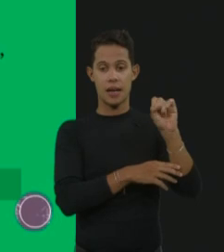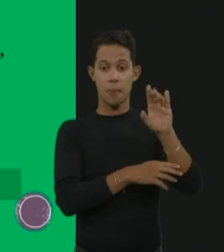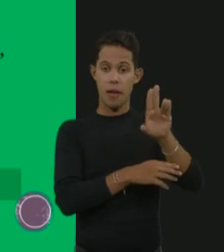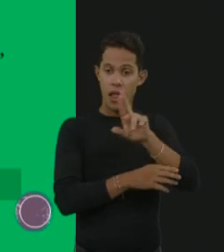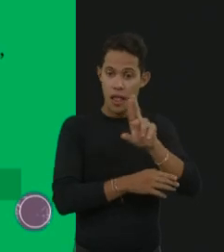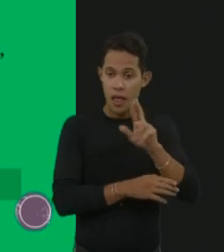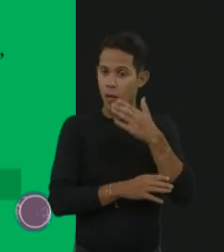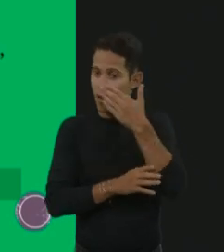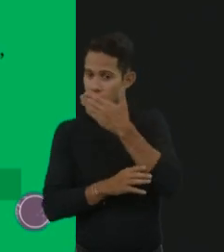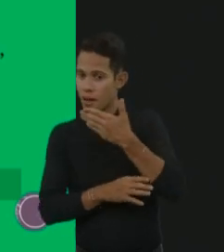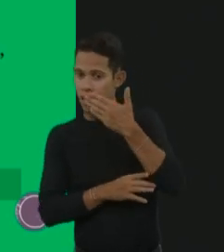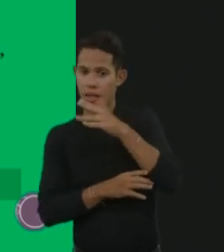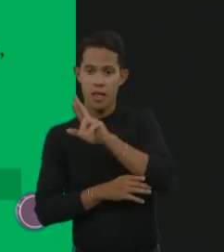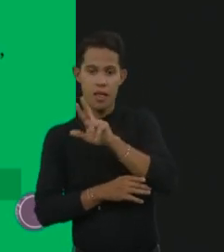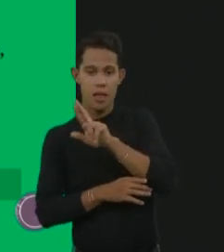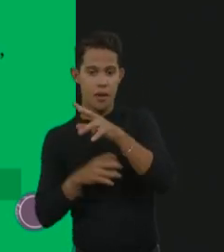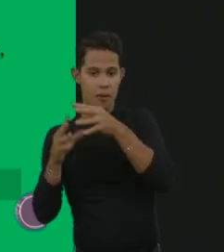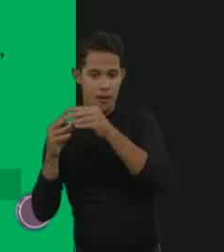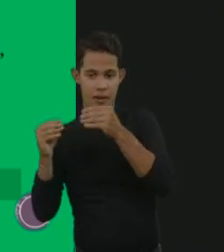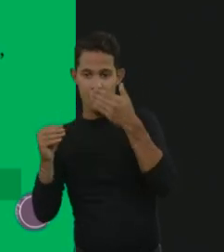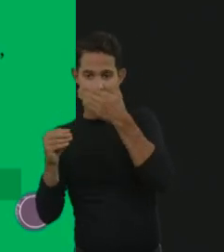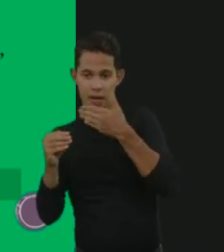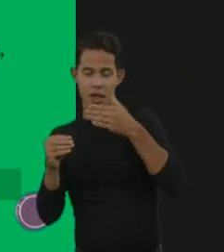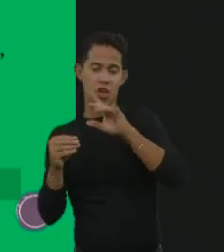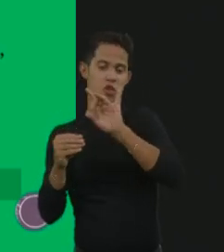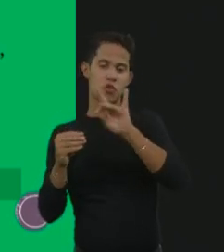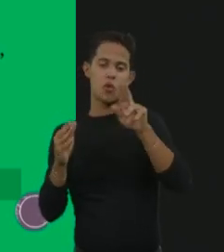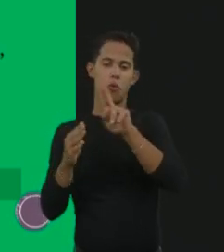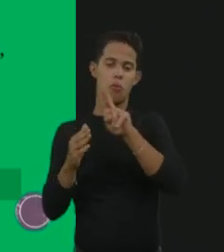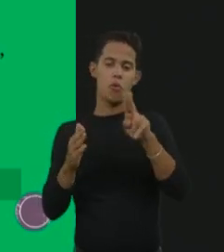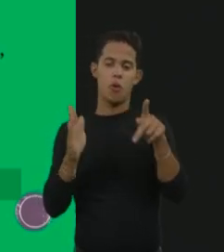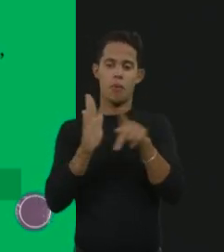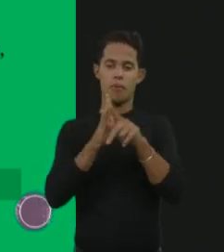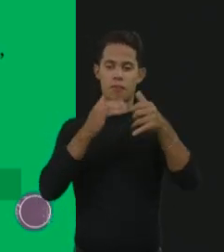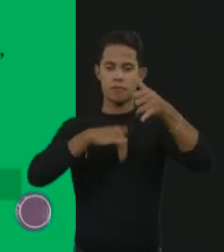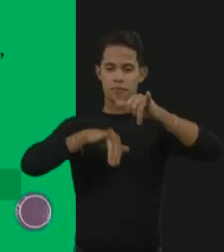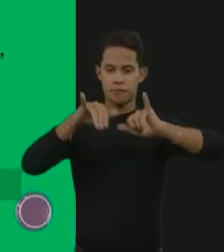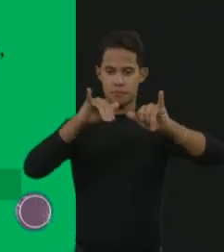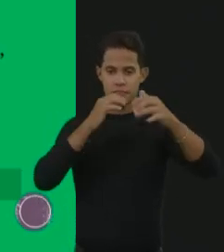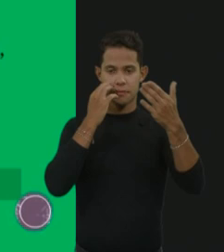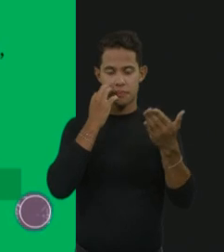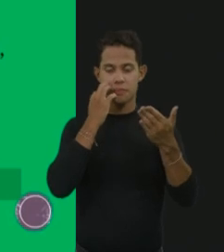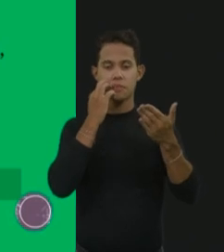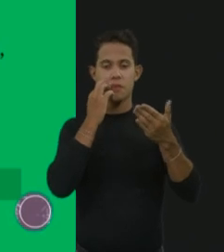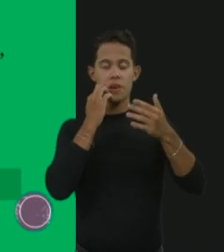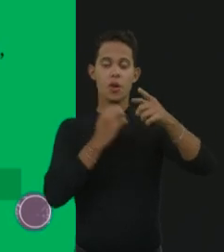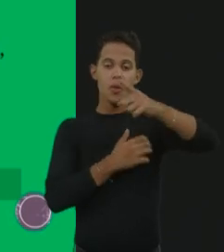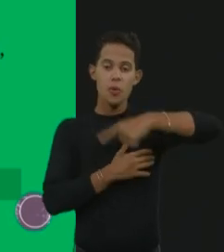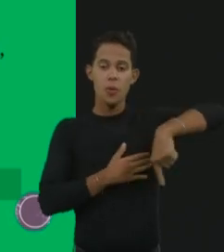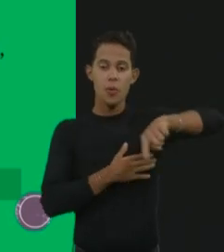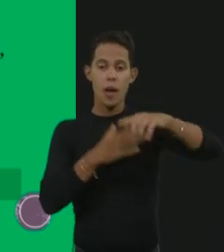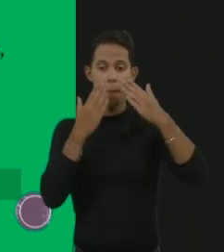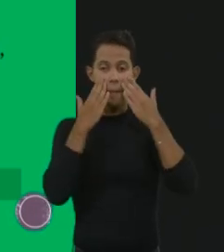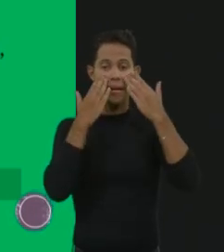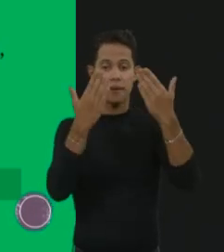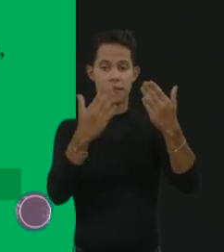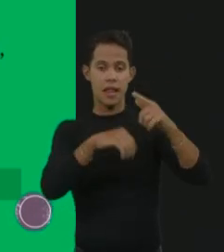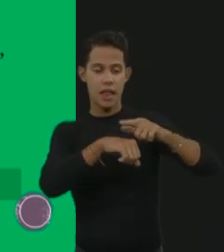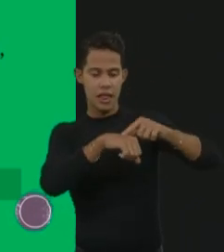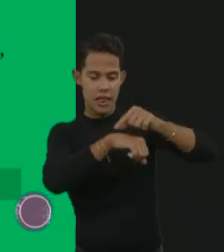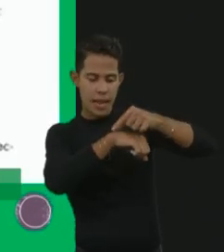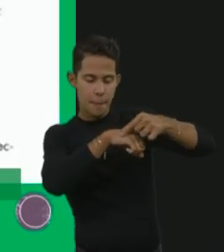Ah, é açúcar? Não, é só bioquimicamente falando, tá? Então, a gente sabe que é por isso que dão essas manifestações na pele, nas